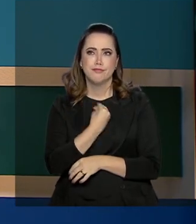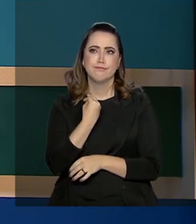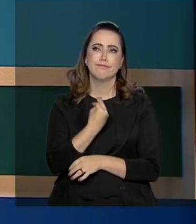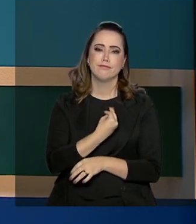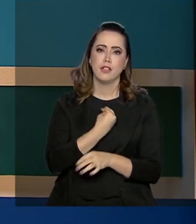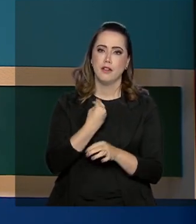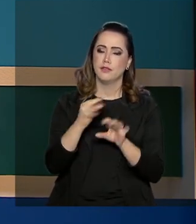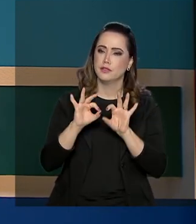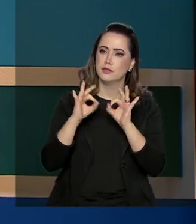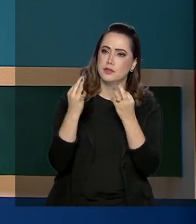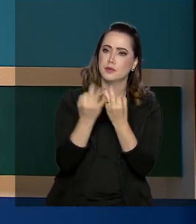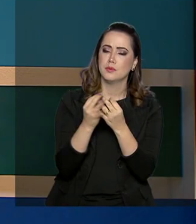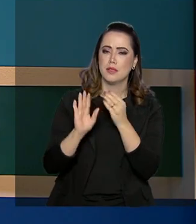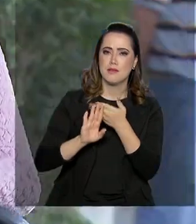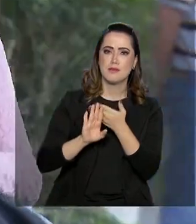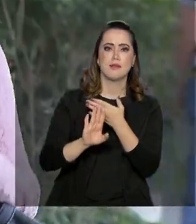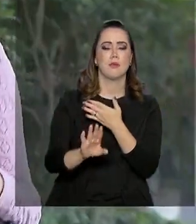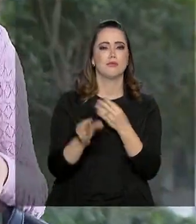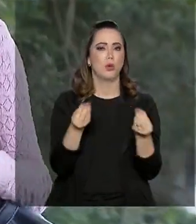pelo governo federal.